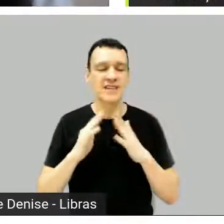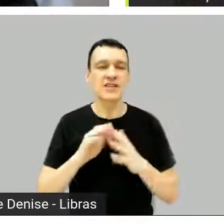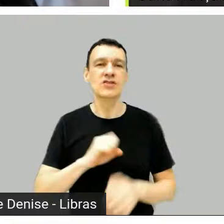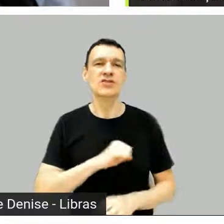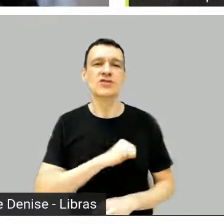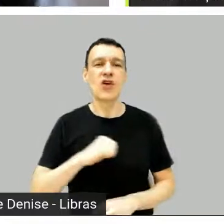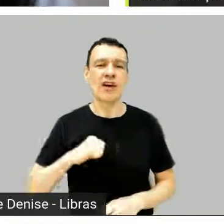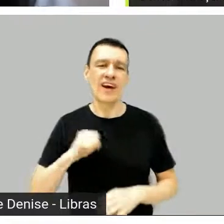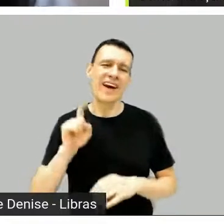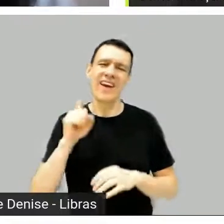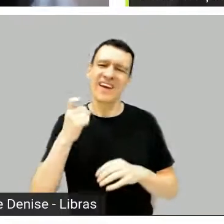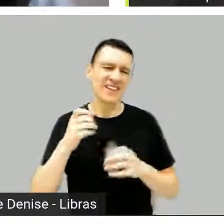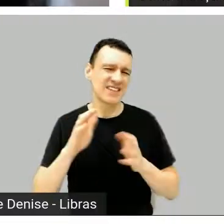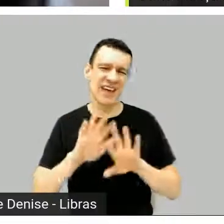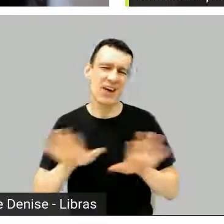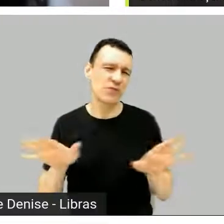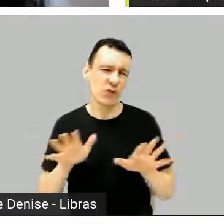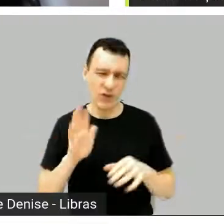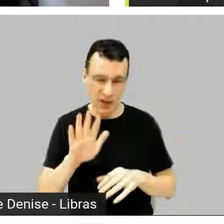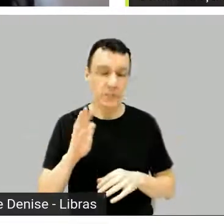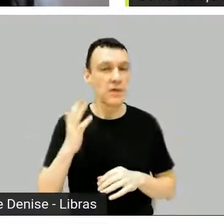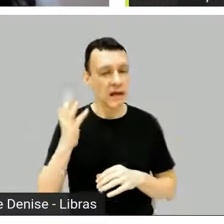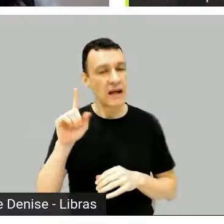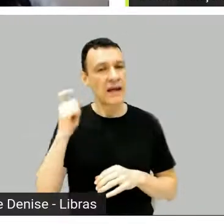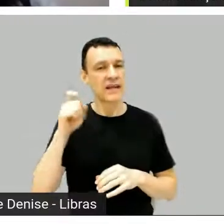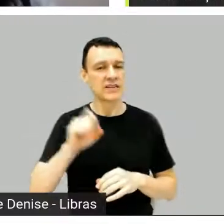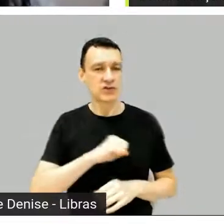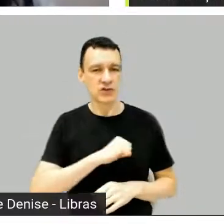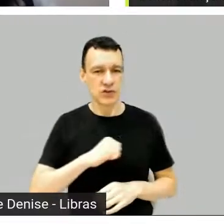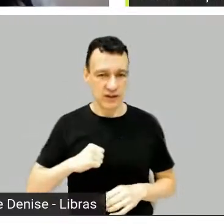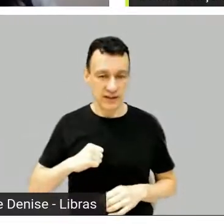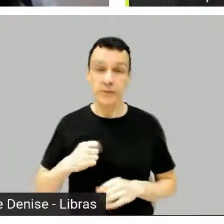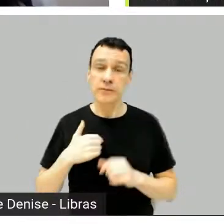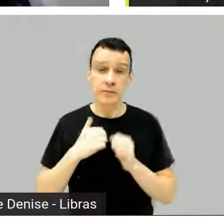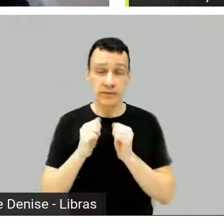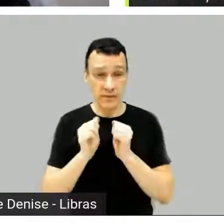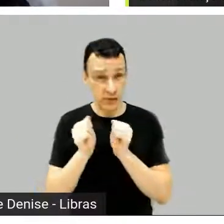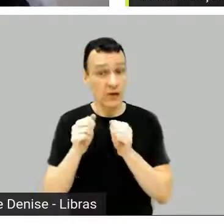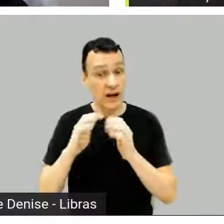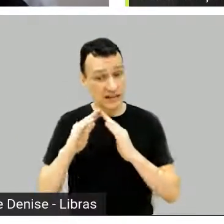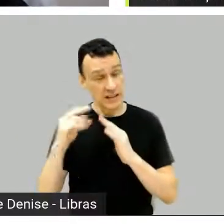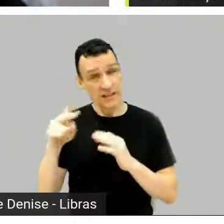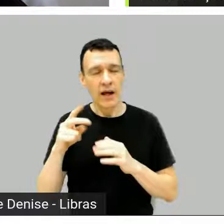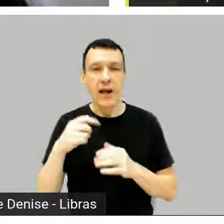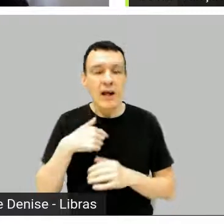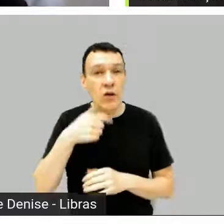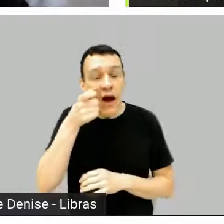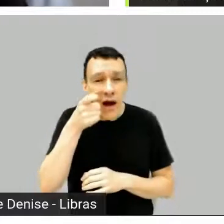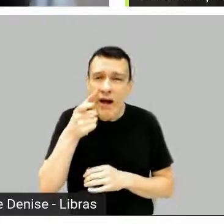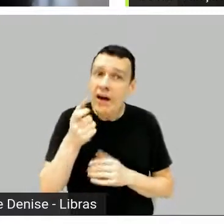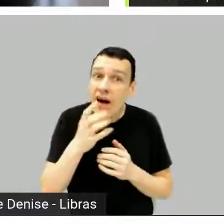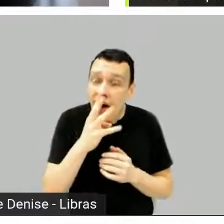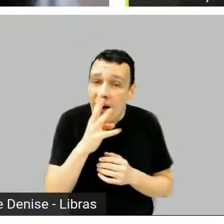assistindo, eu não conseguia parar de assistir, e eu fiquei assim, cara, juro por Deus que isso tá passando no SBT, sabe assim?